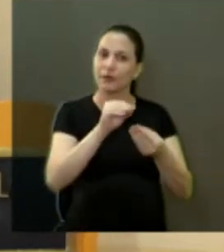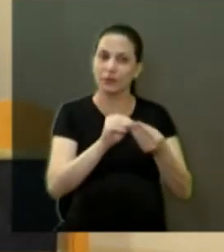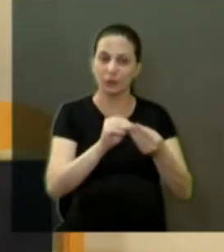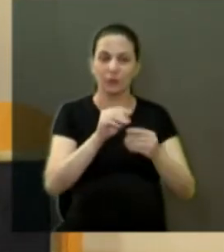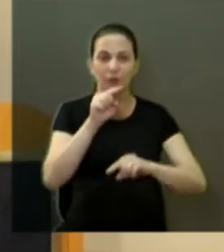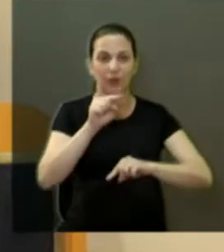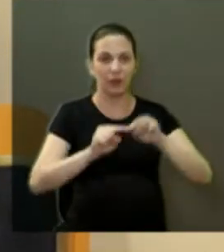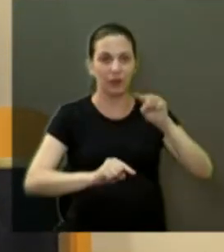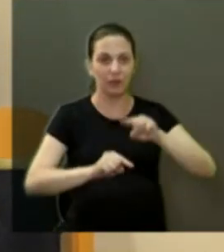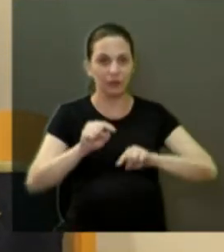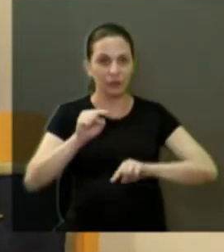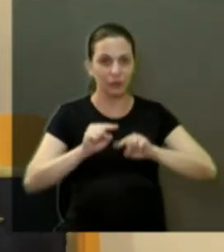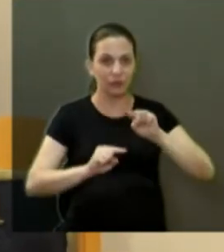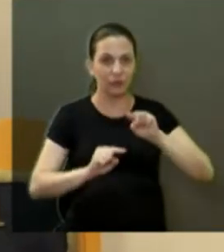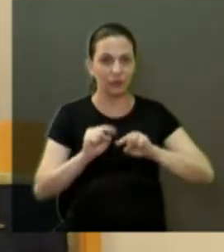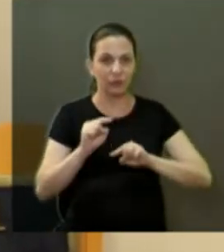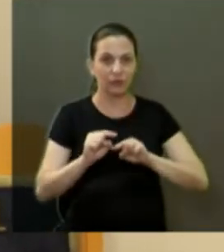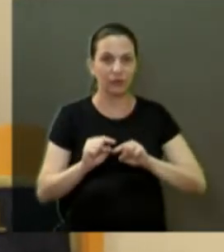nossa.